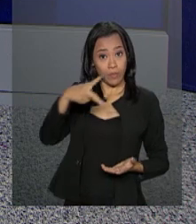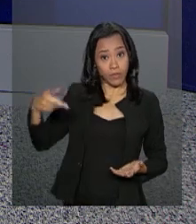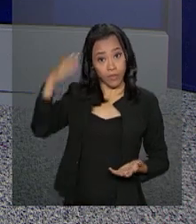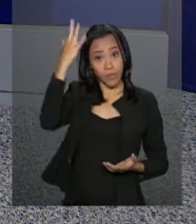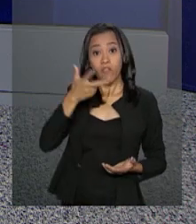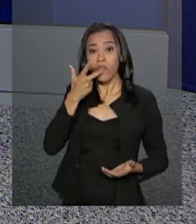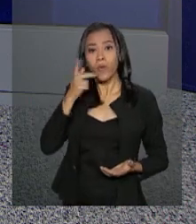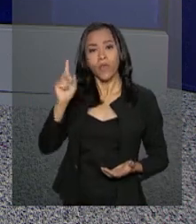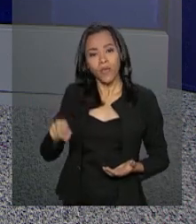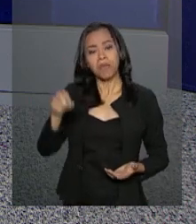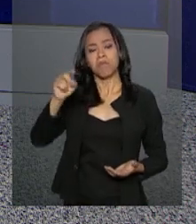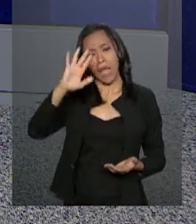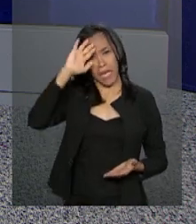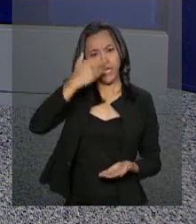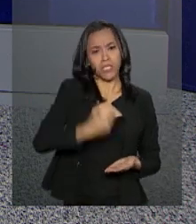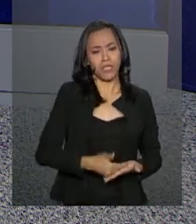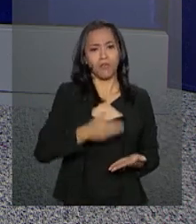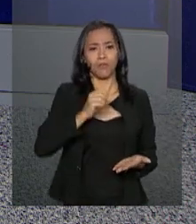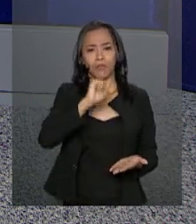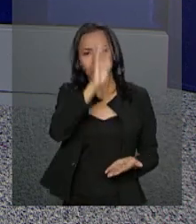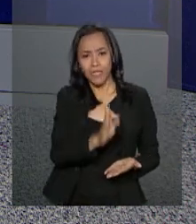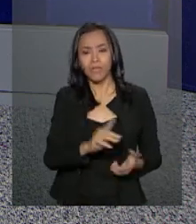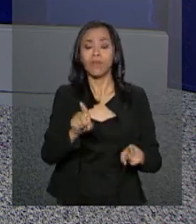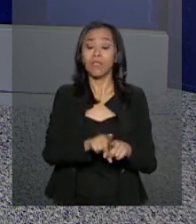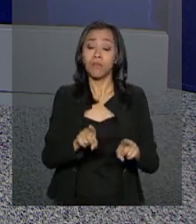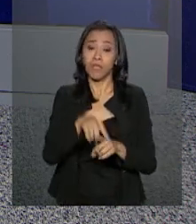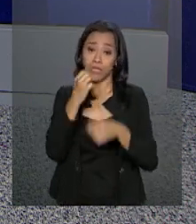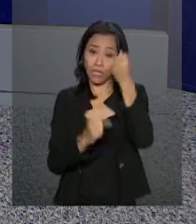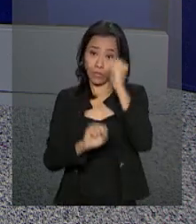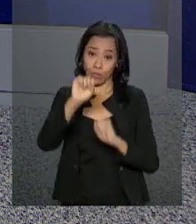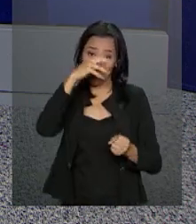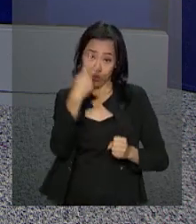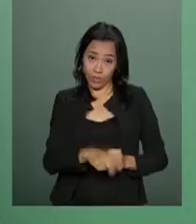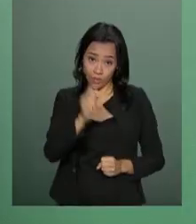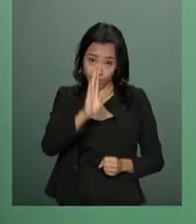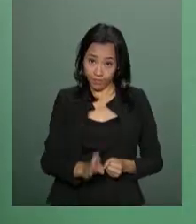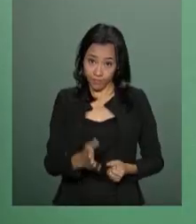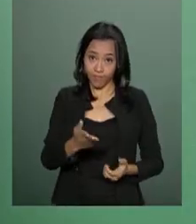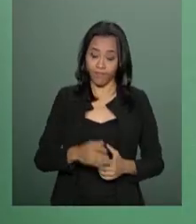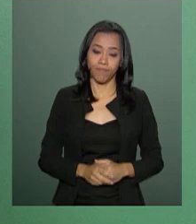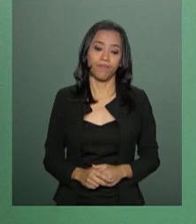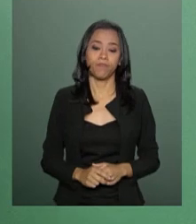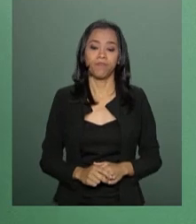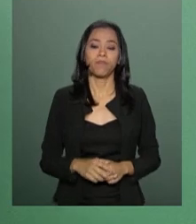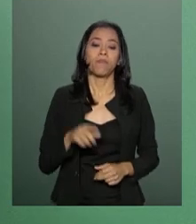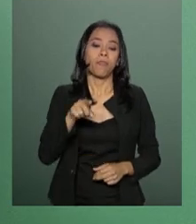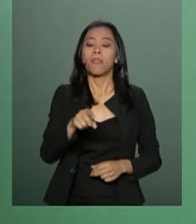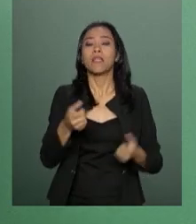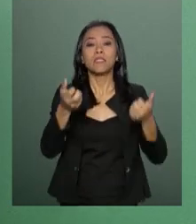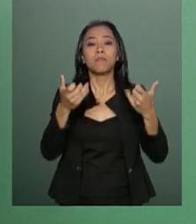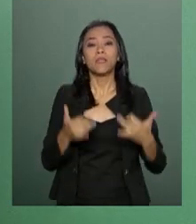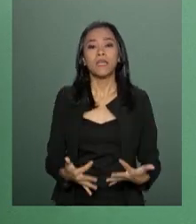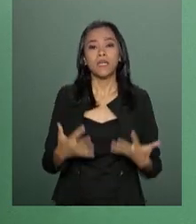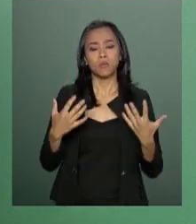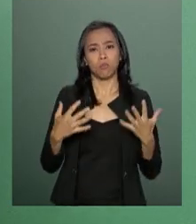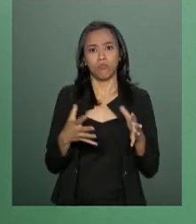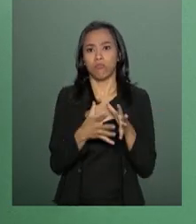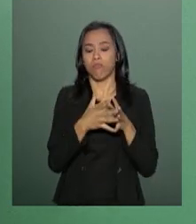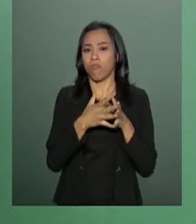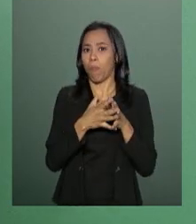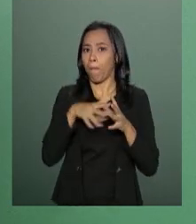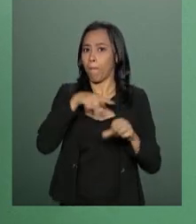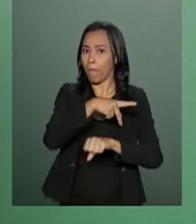credibilidade do Brasil e da indústria automobilística nacional. O grande país se desenvolve